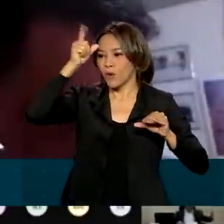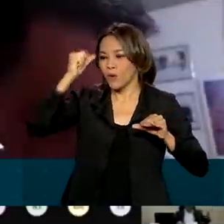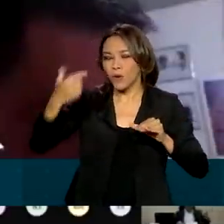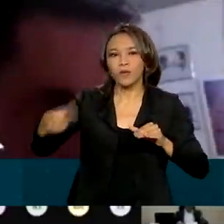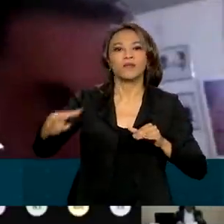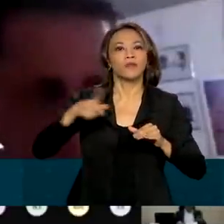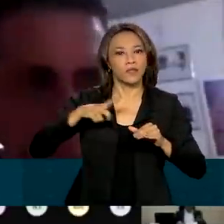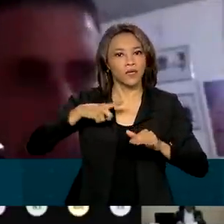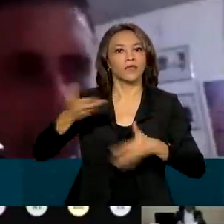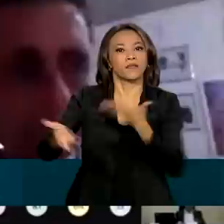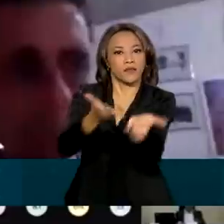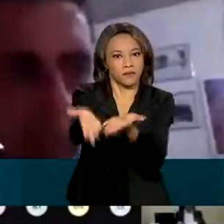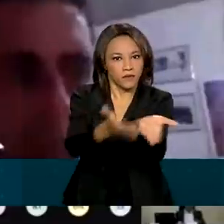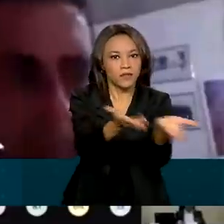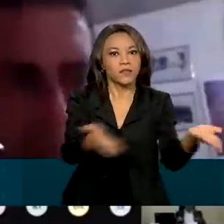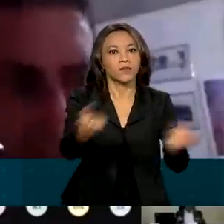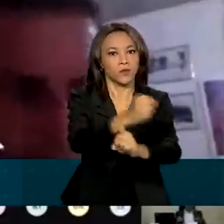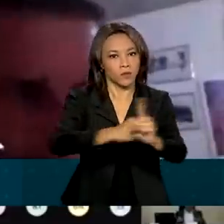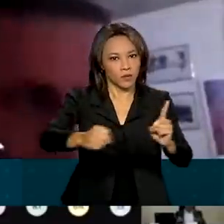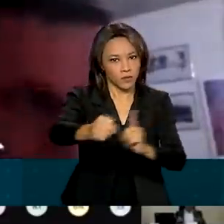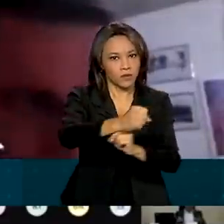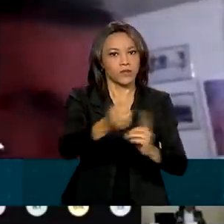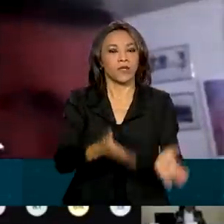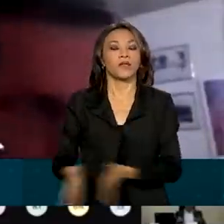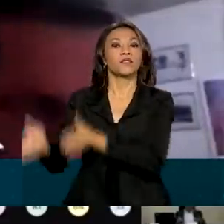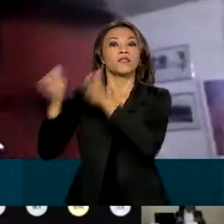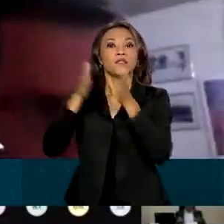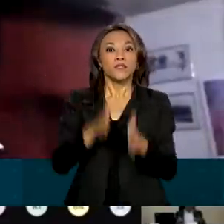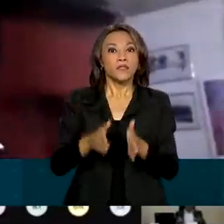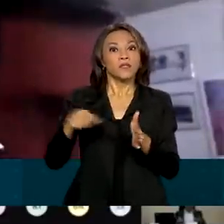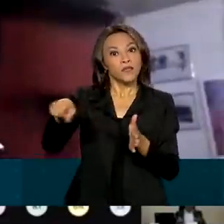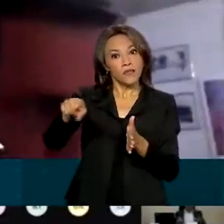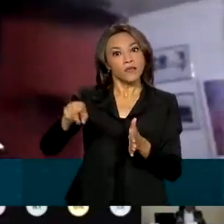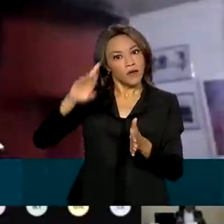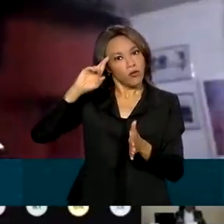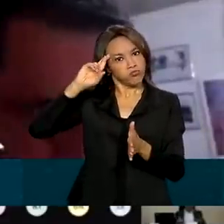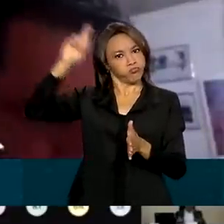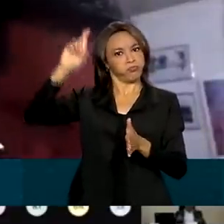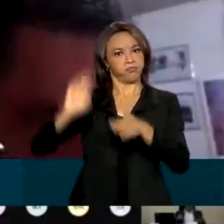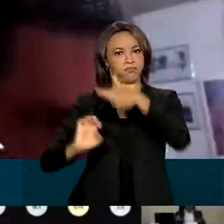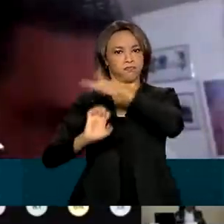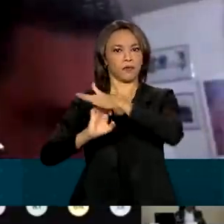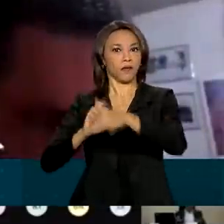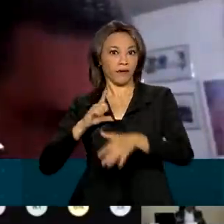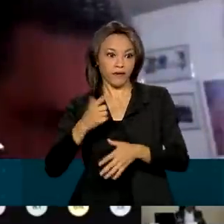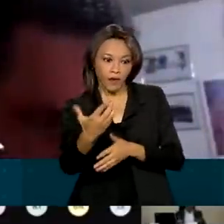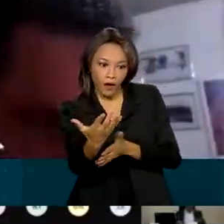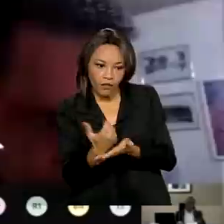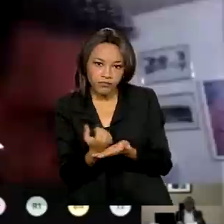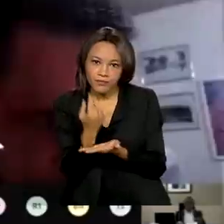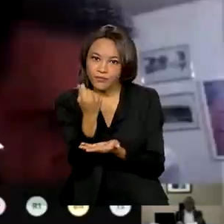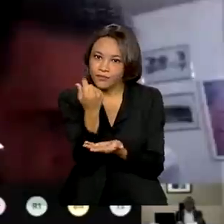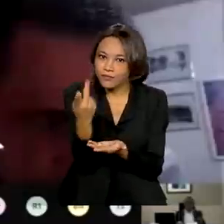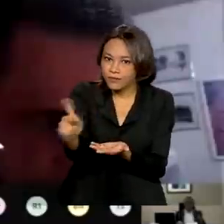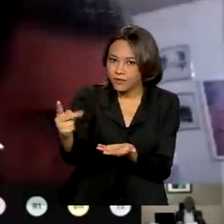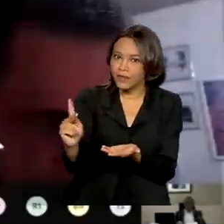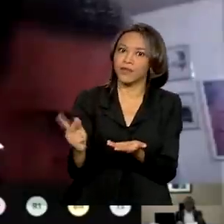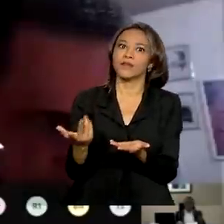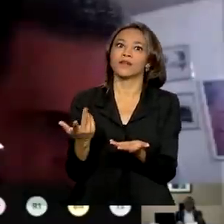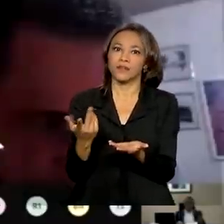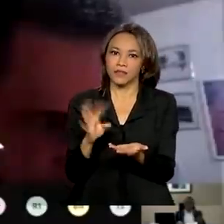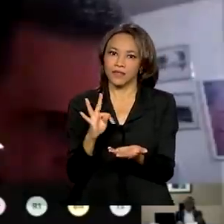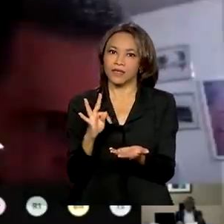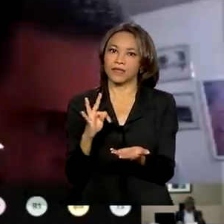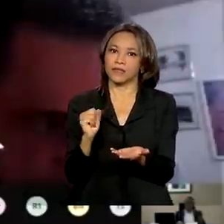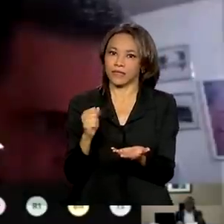à população. E no empresário que vai ter o retorno do seu investimento dentro de taxas,